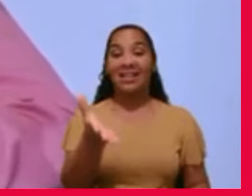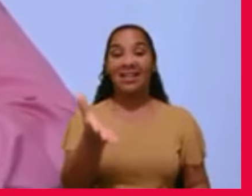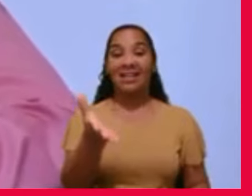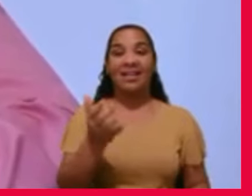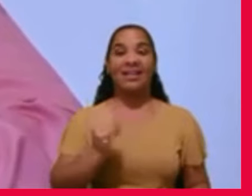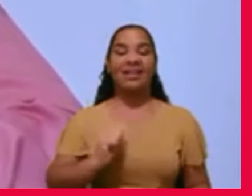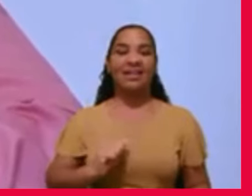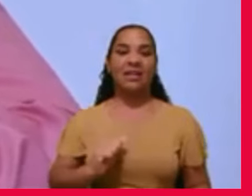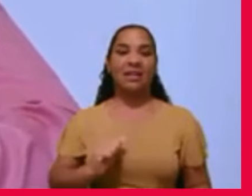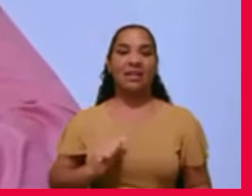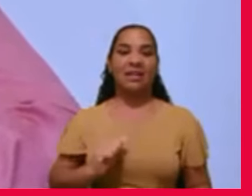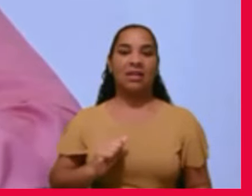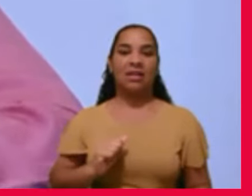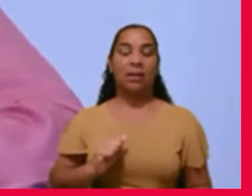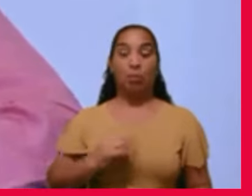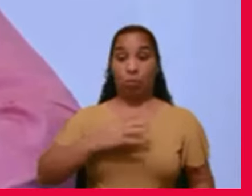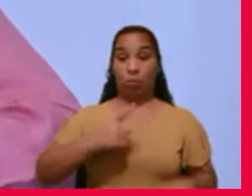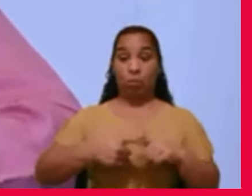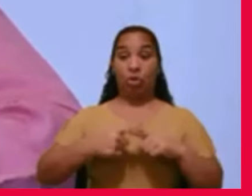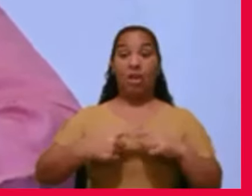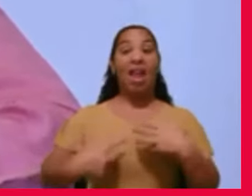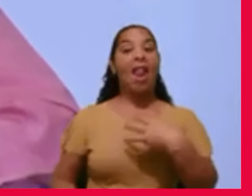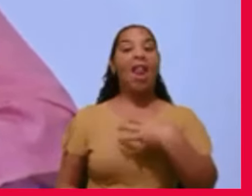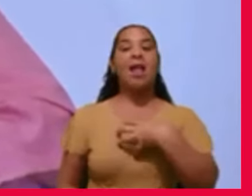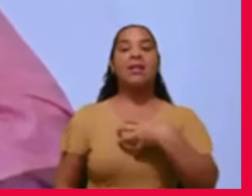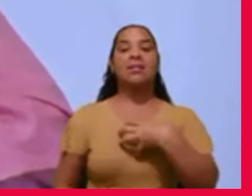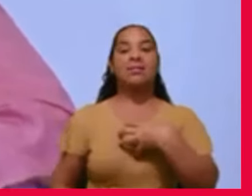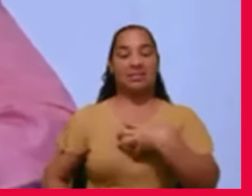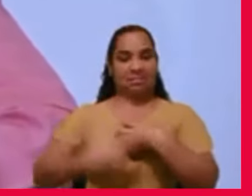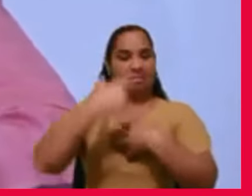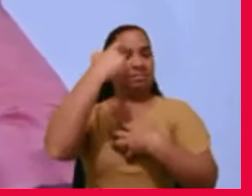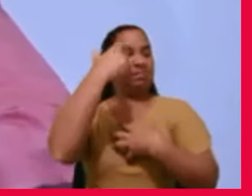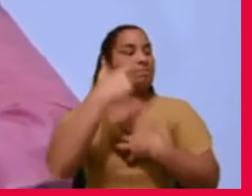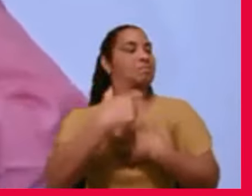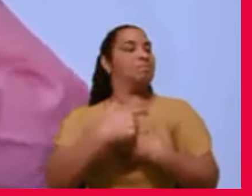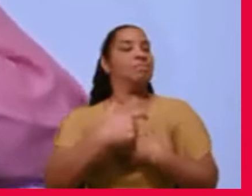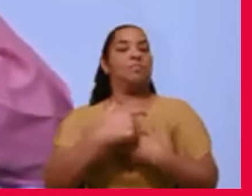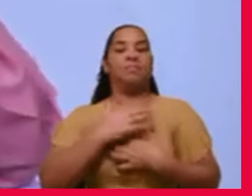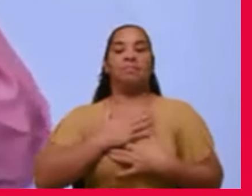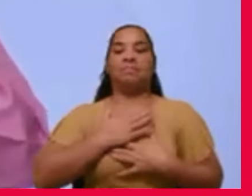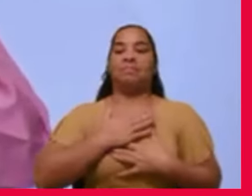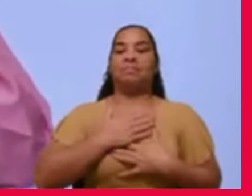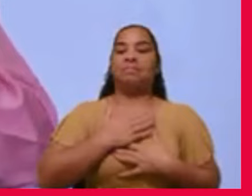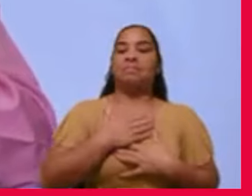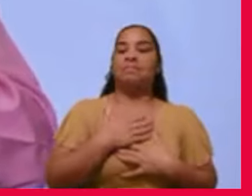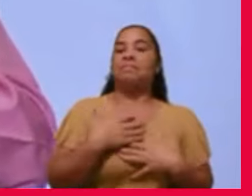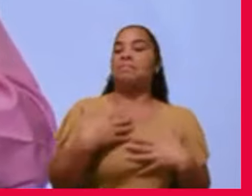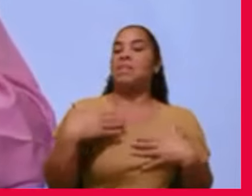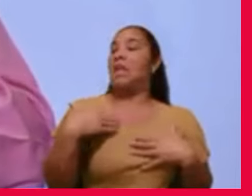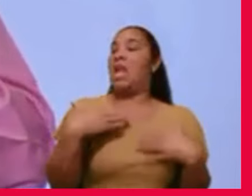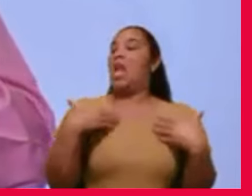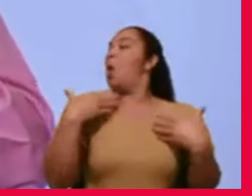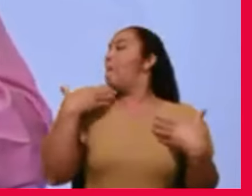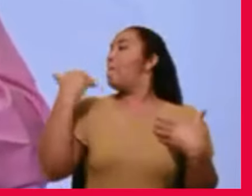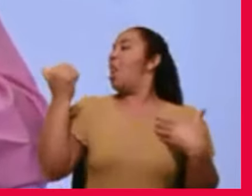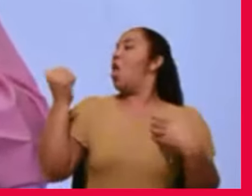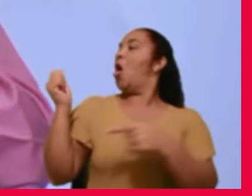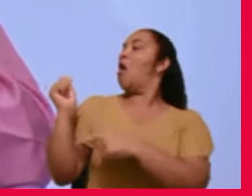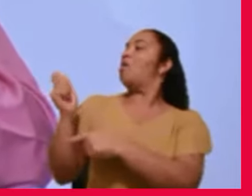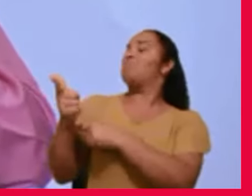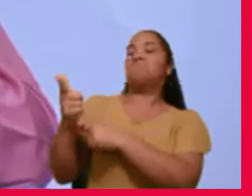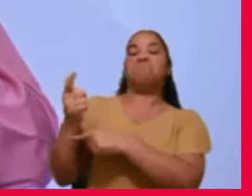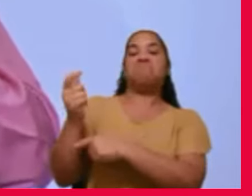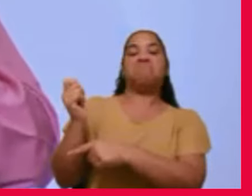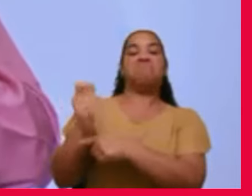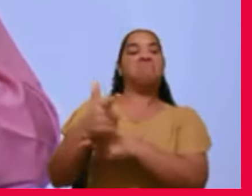sabendo-se muito belo, ele começou a se achar melhor do que todo mundo, até